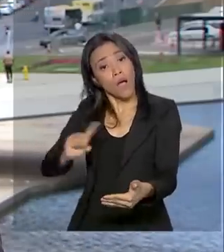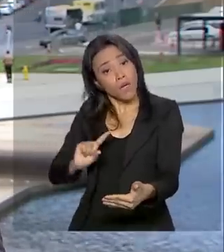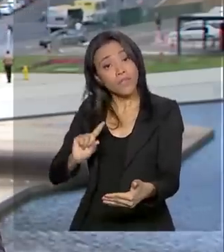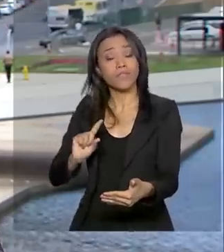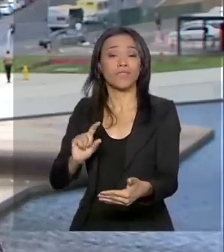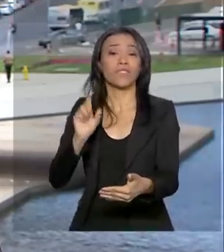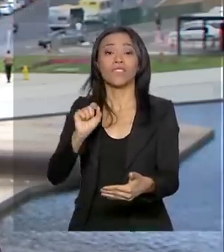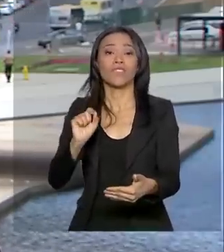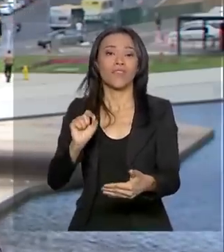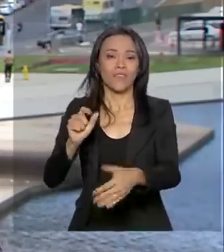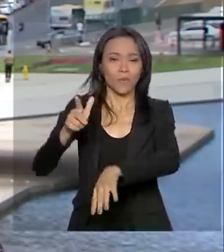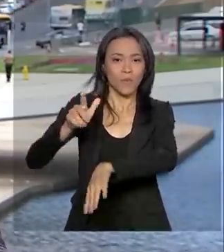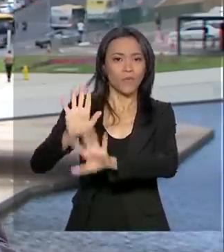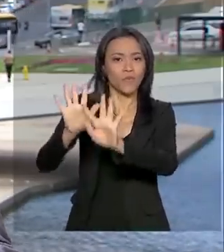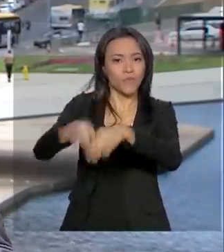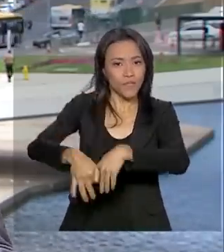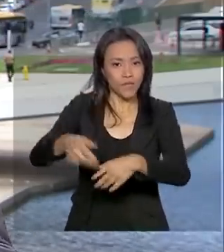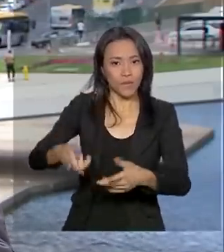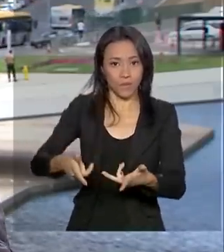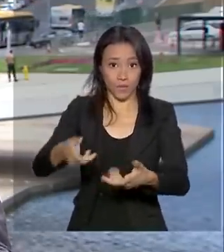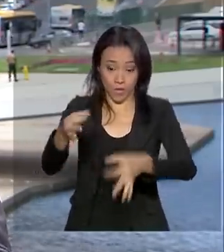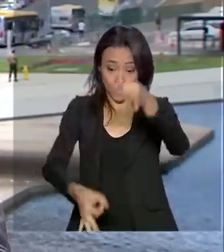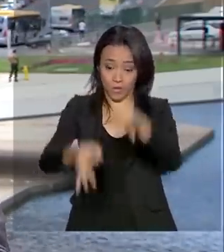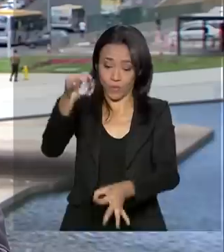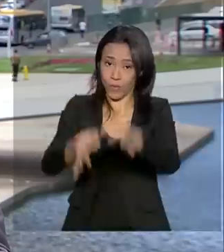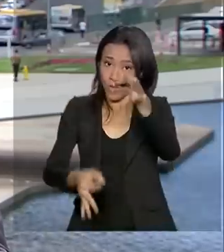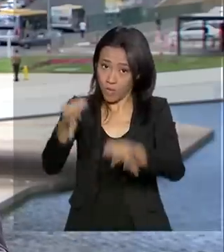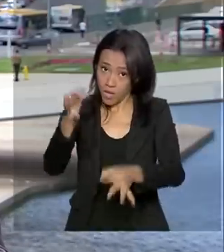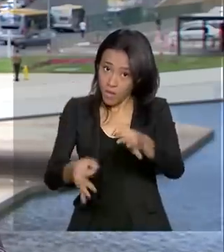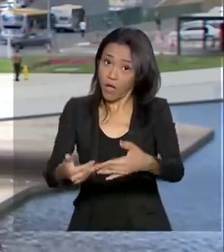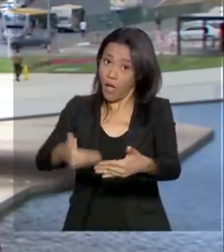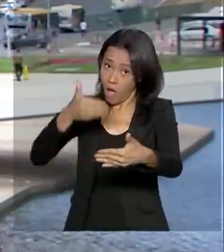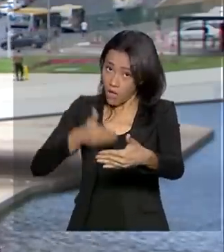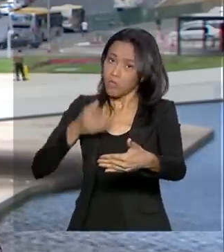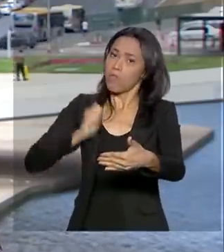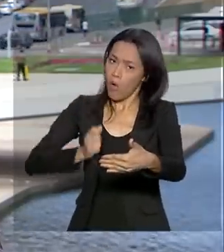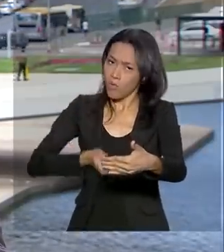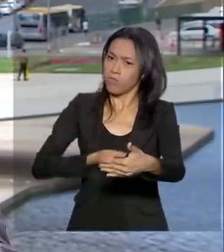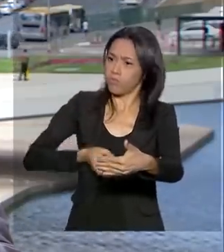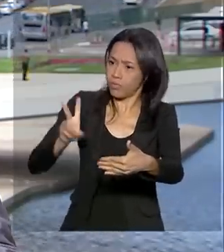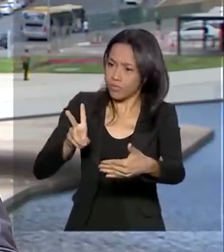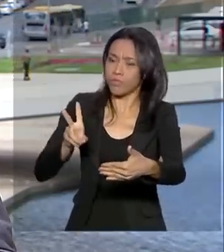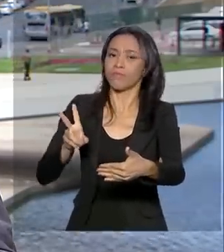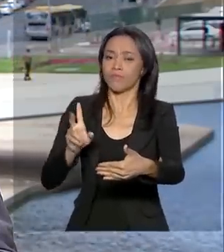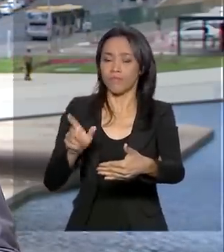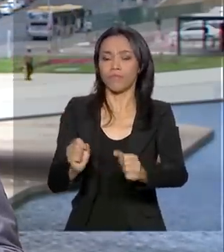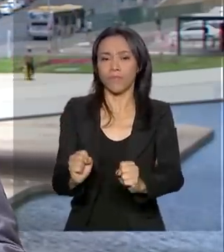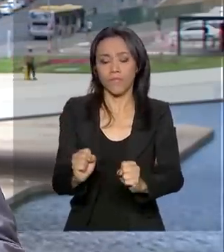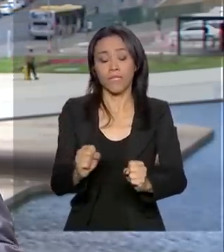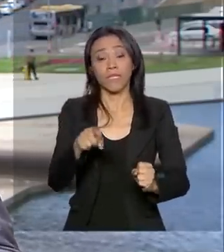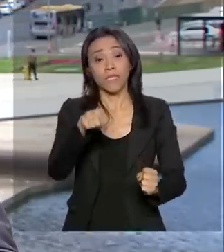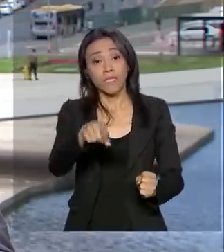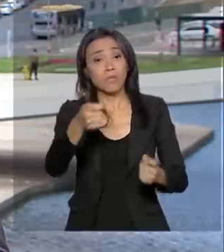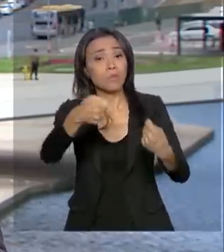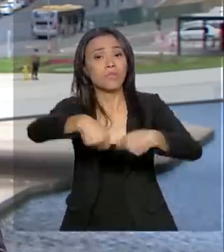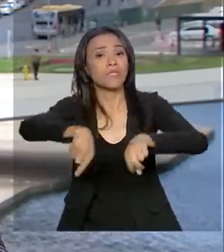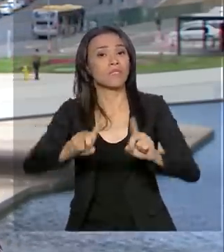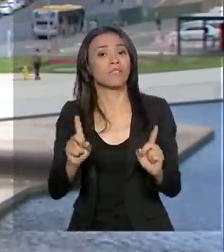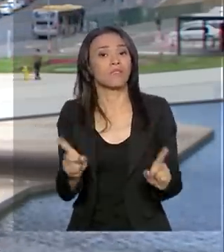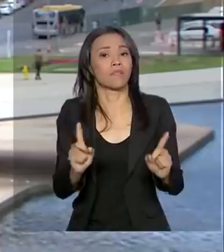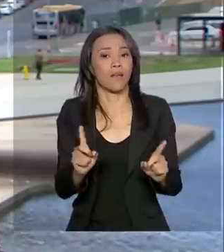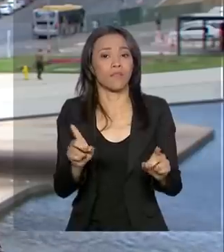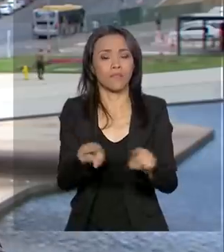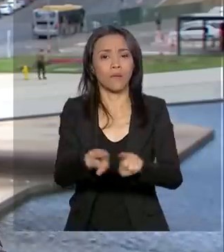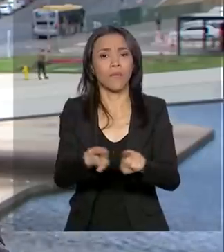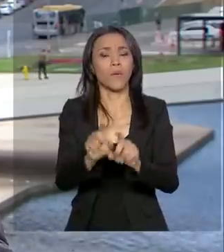do processo criminal. E quanto ao repasse às polícias dos estados, ele poderá ser feito aí de forma direta, sem a necessidade de se firmar